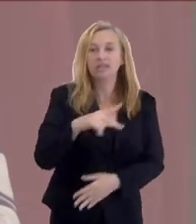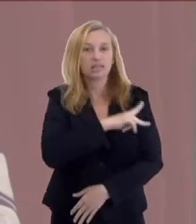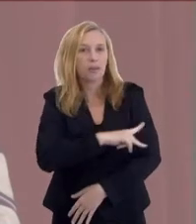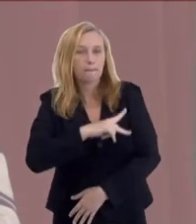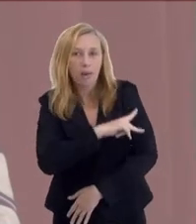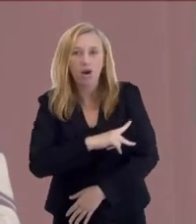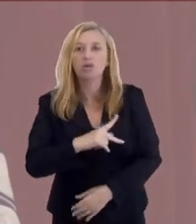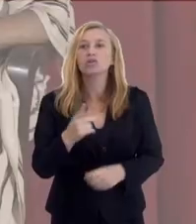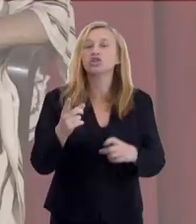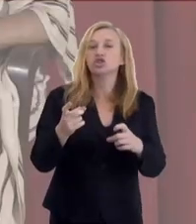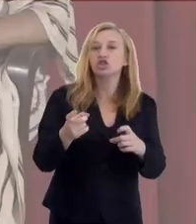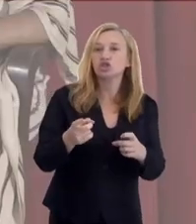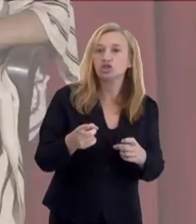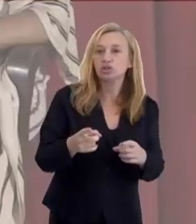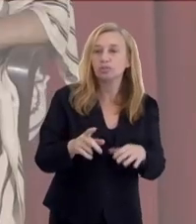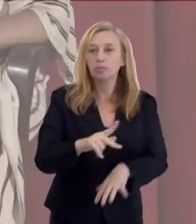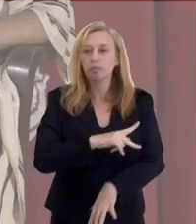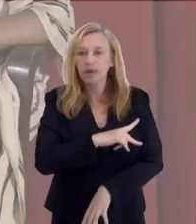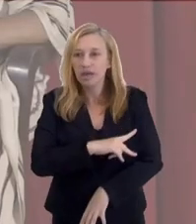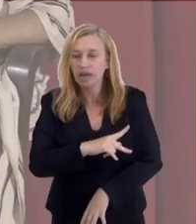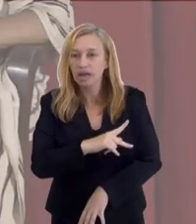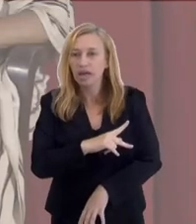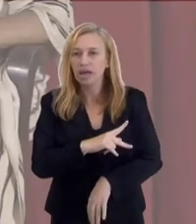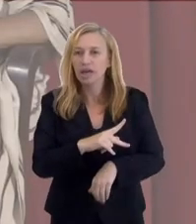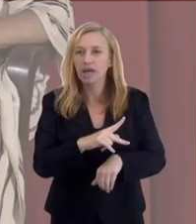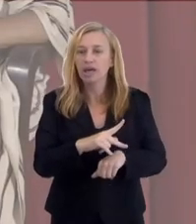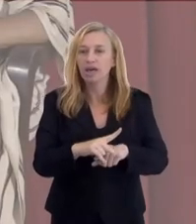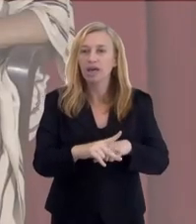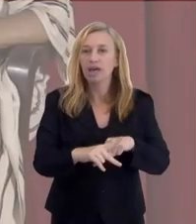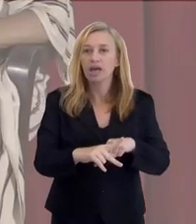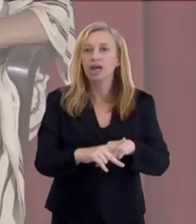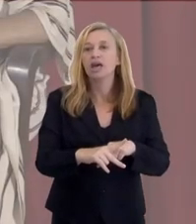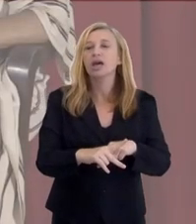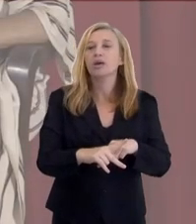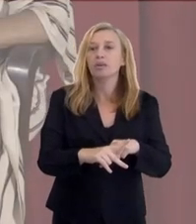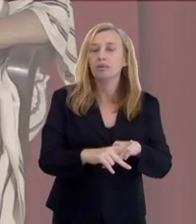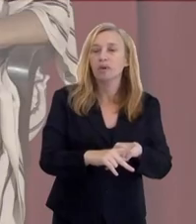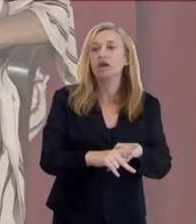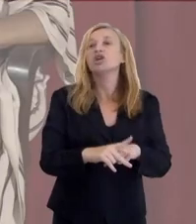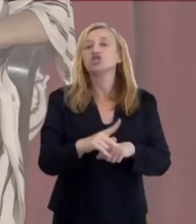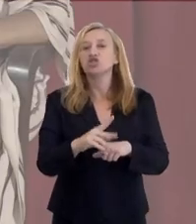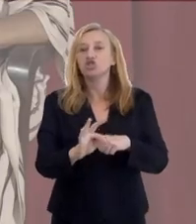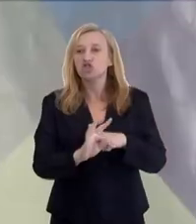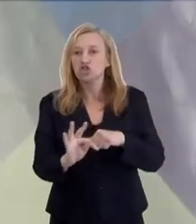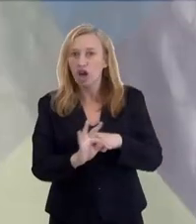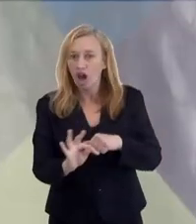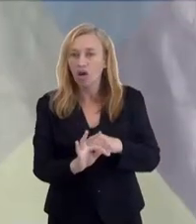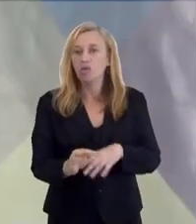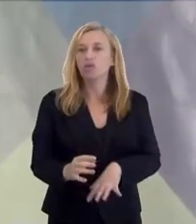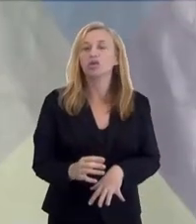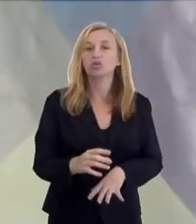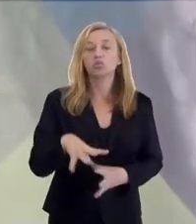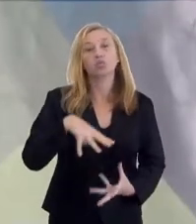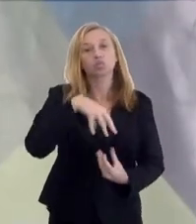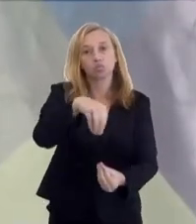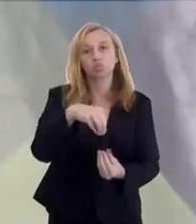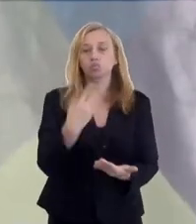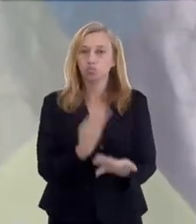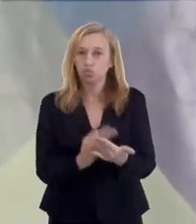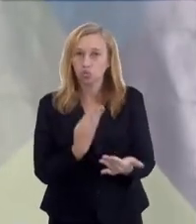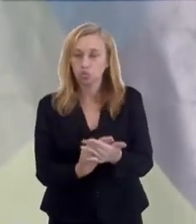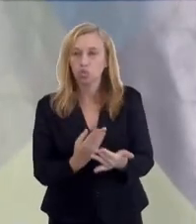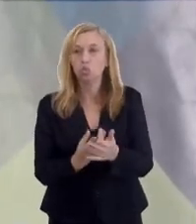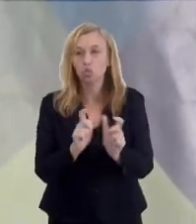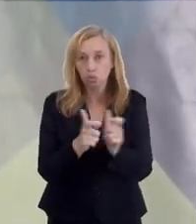cartas de Paulo, de Pedro, de Tiago. Então, o Espiritismo é um grande estudioso do Evangelho. O